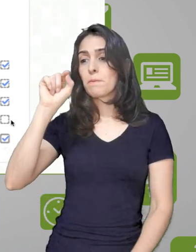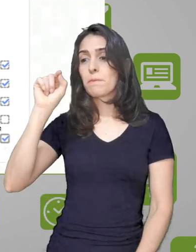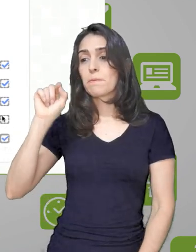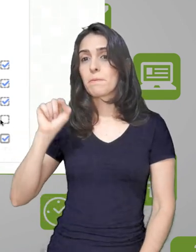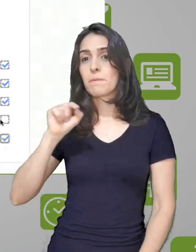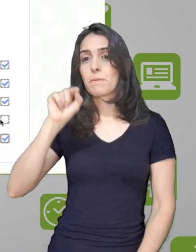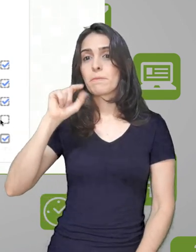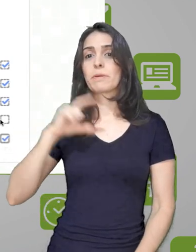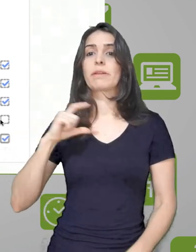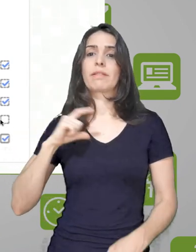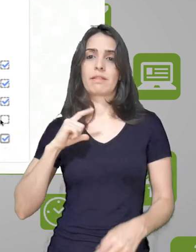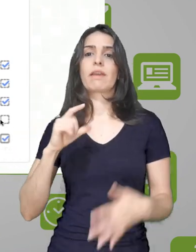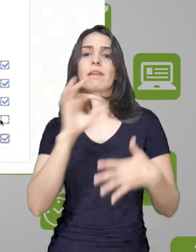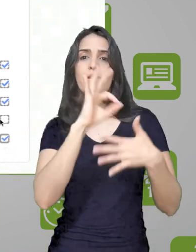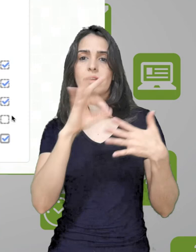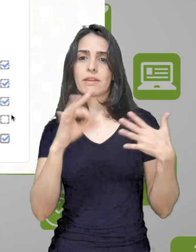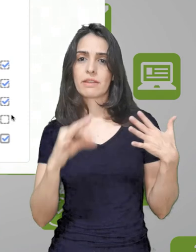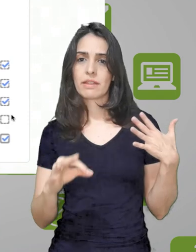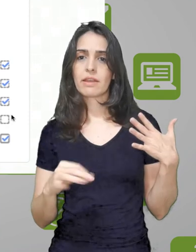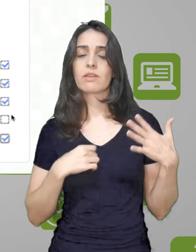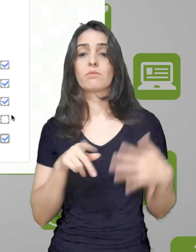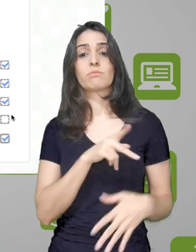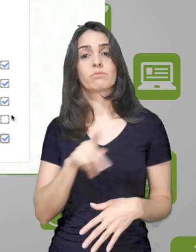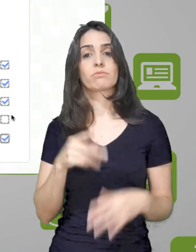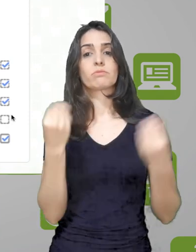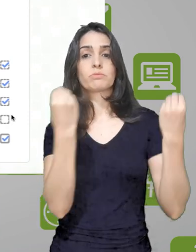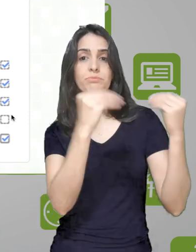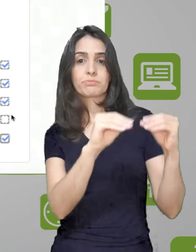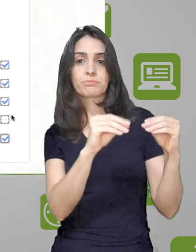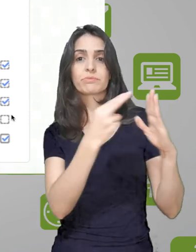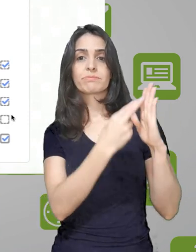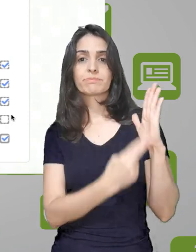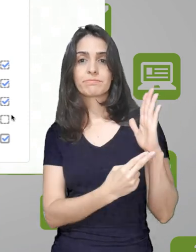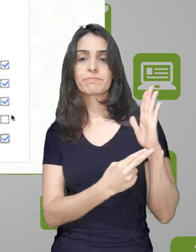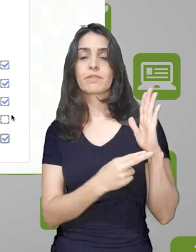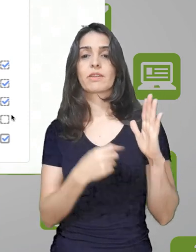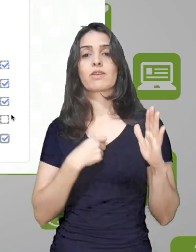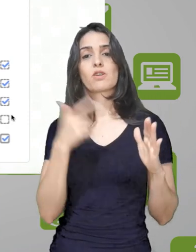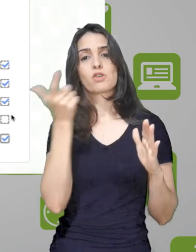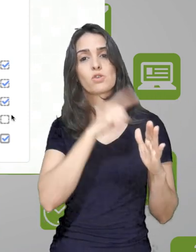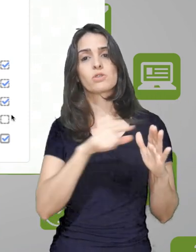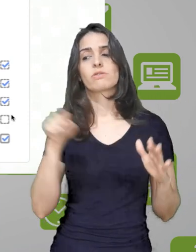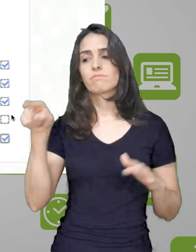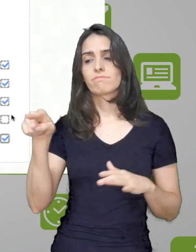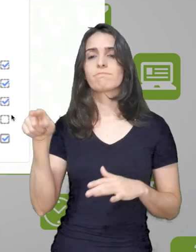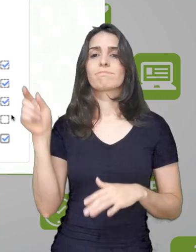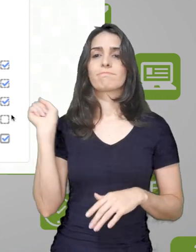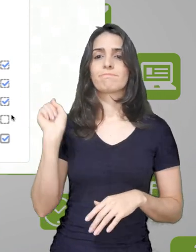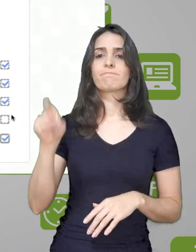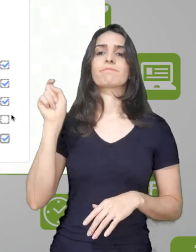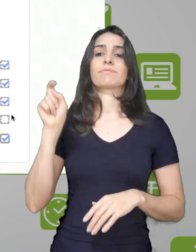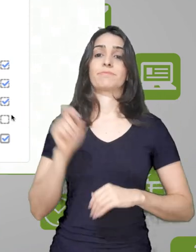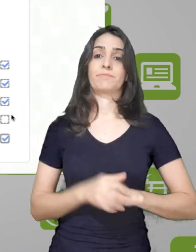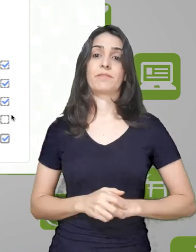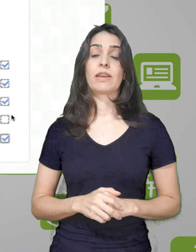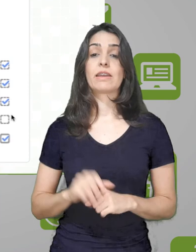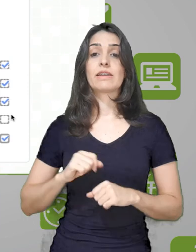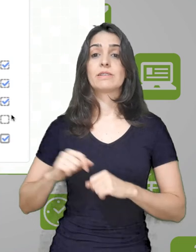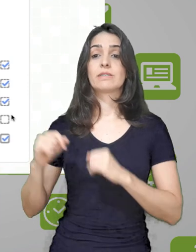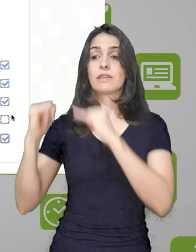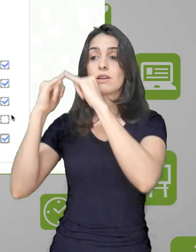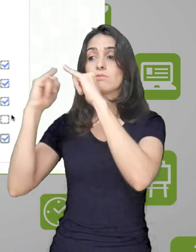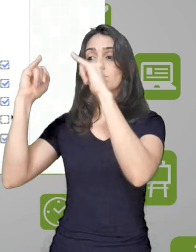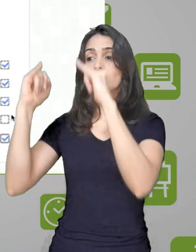borda for pontilhada, existem critérios definidos pelo professor para que essa atividade seja